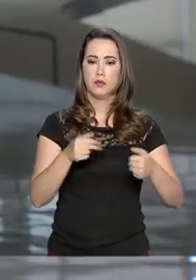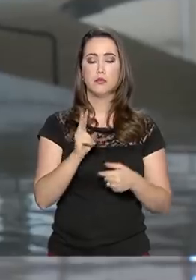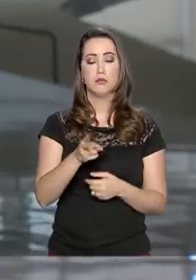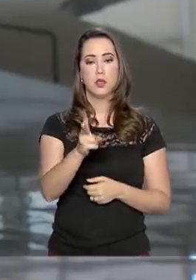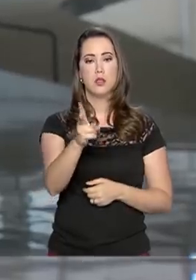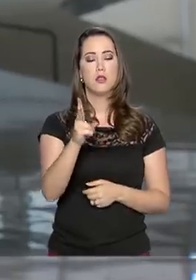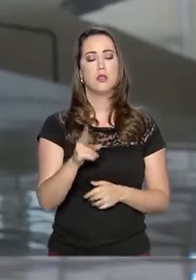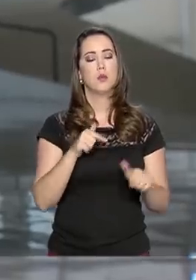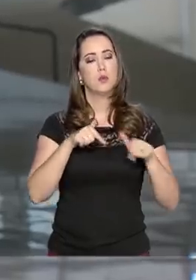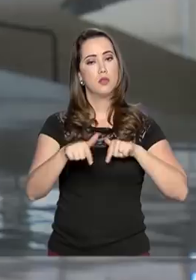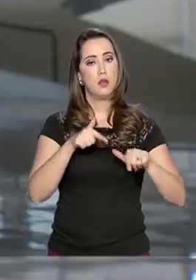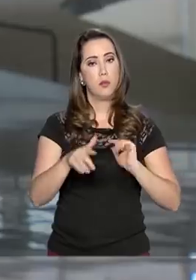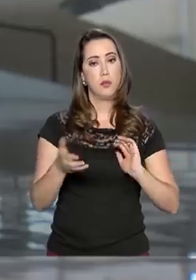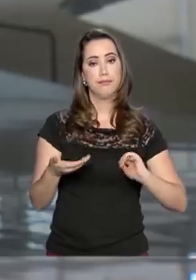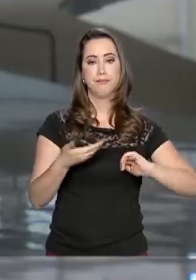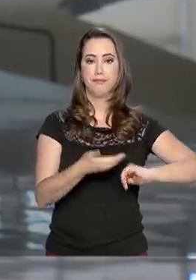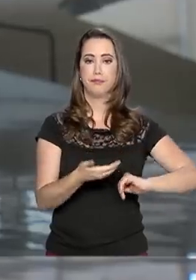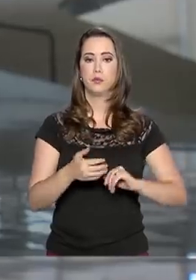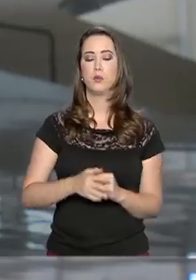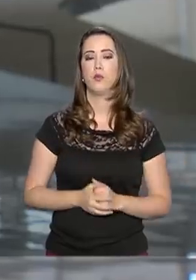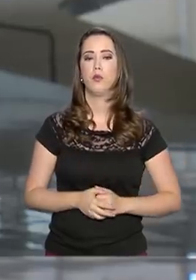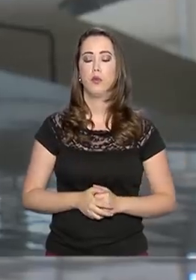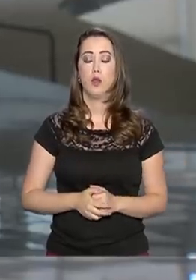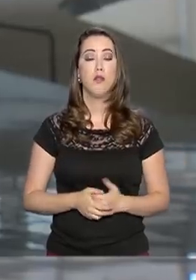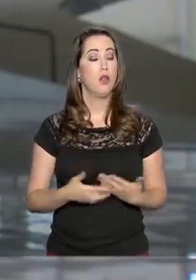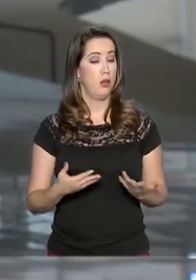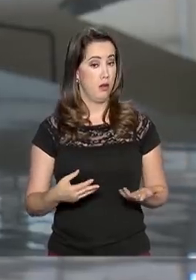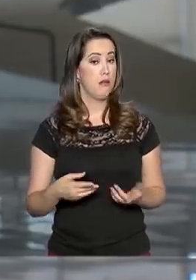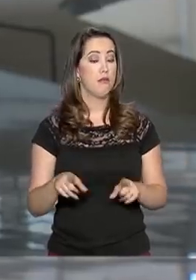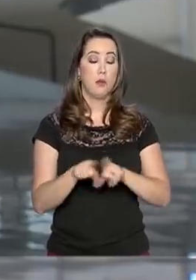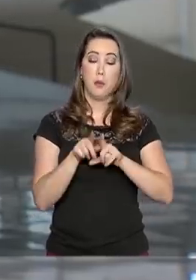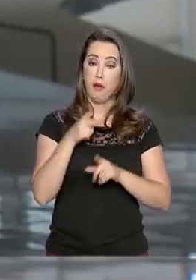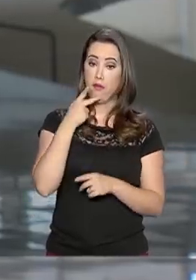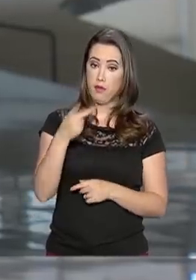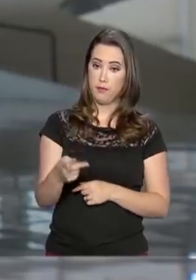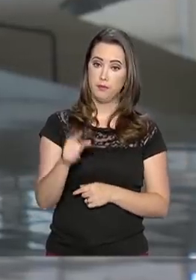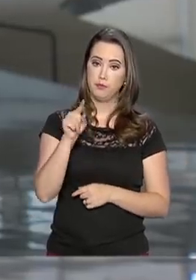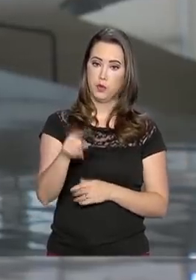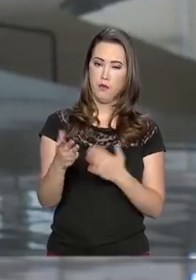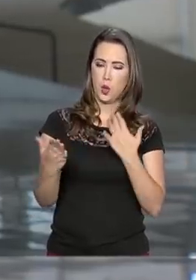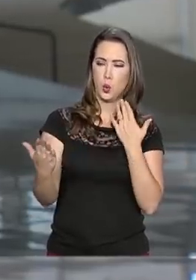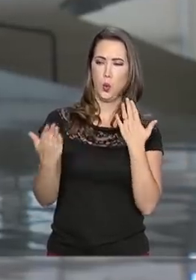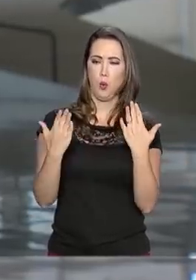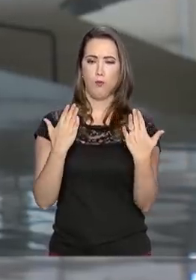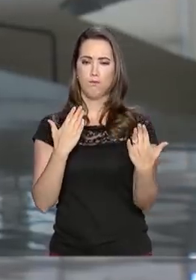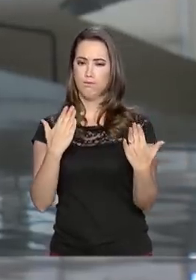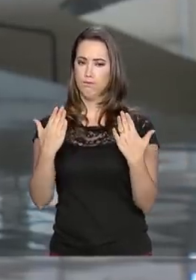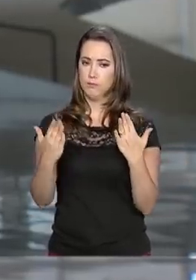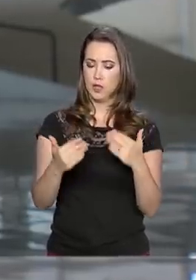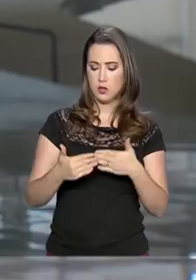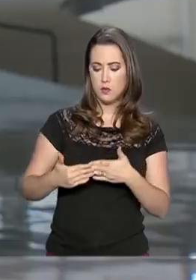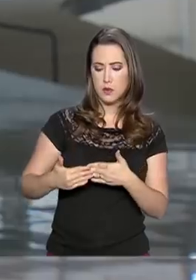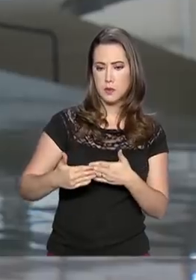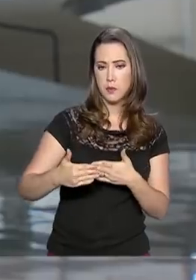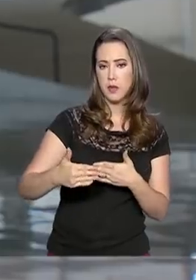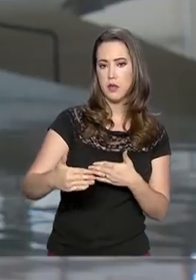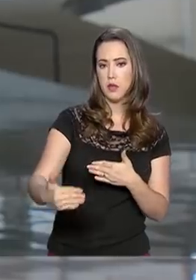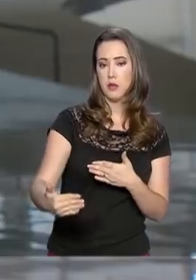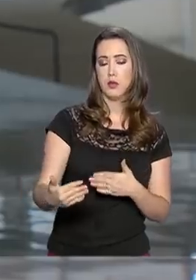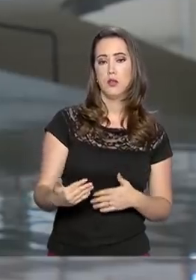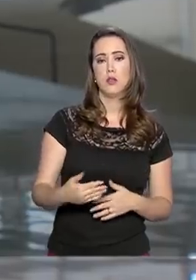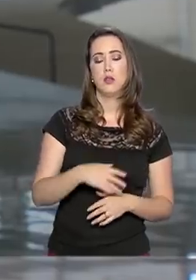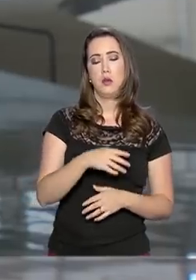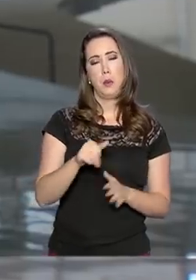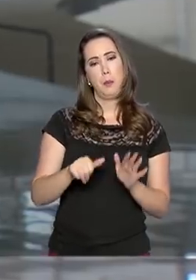O ministro da Justiça e Segurança Pública aproveitou para fazer um pequeno balanço desse período em que está à frente da pasta, ou seja,